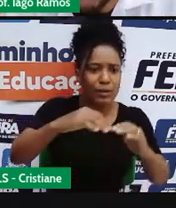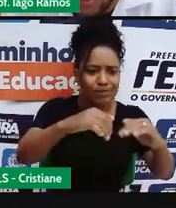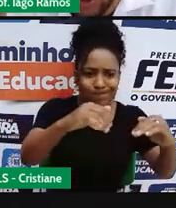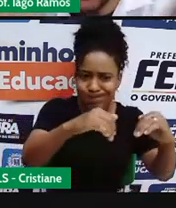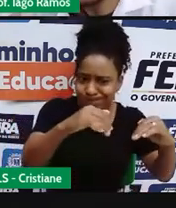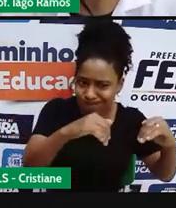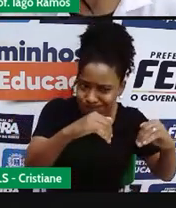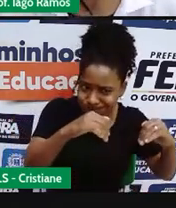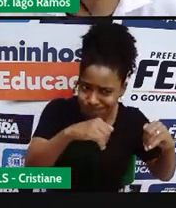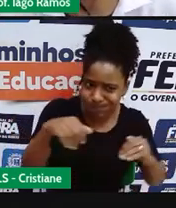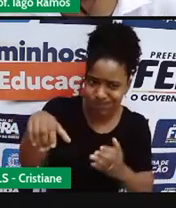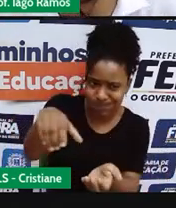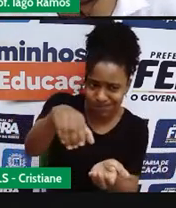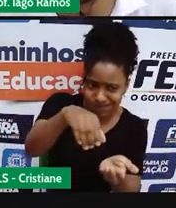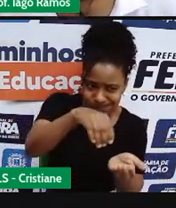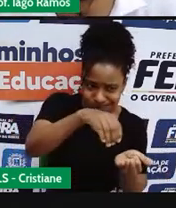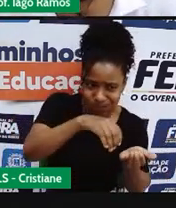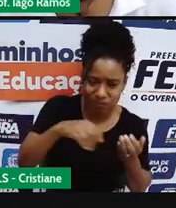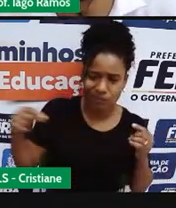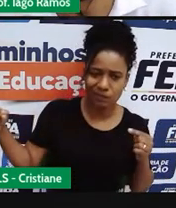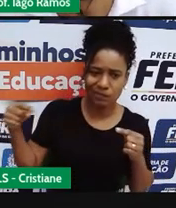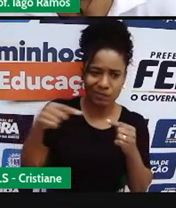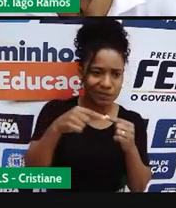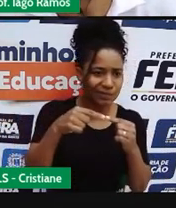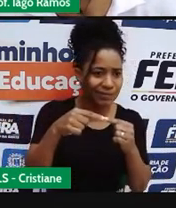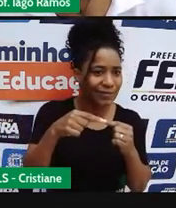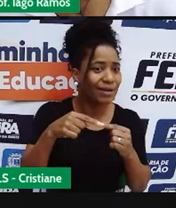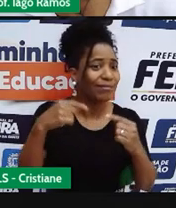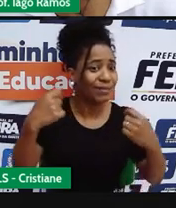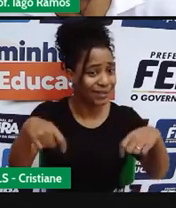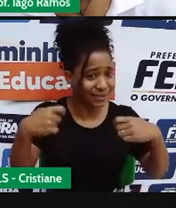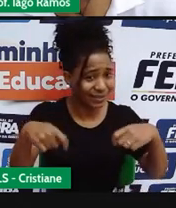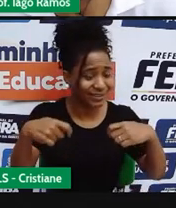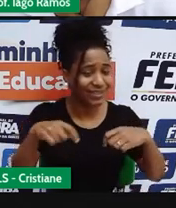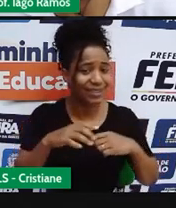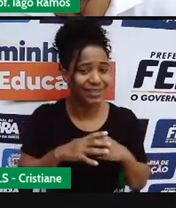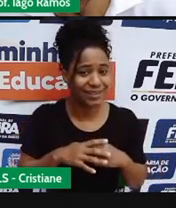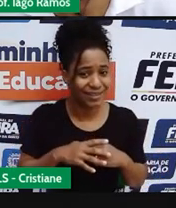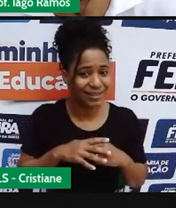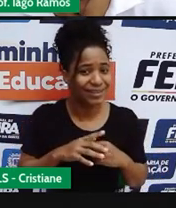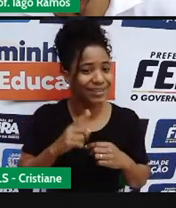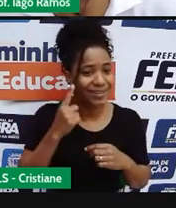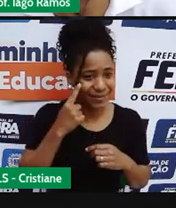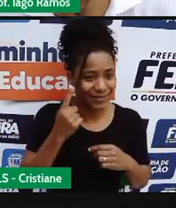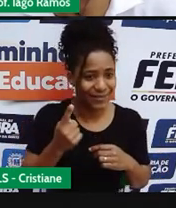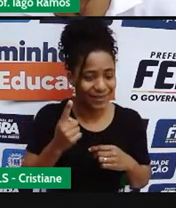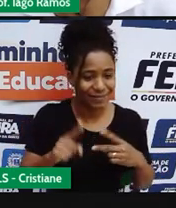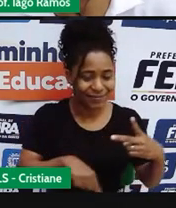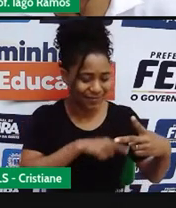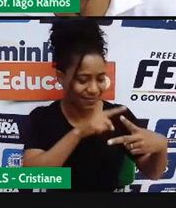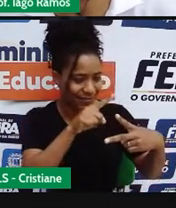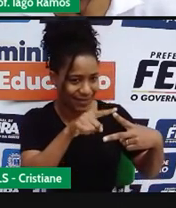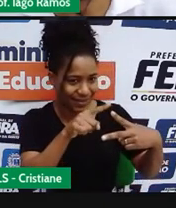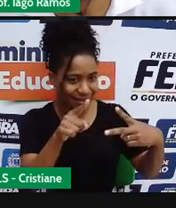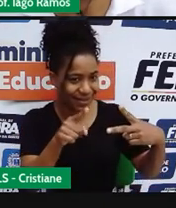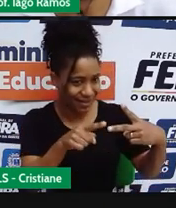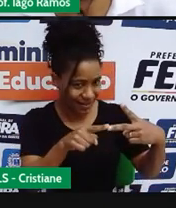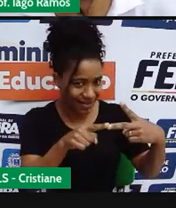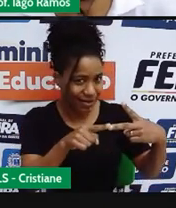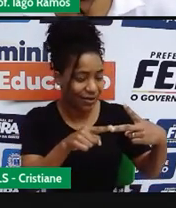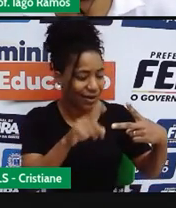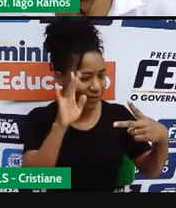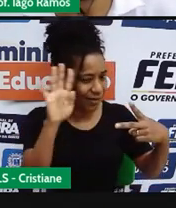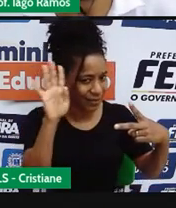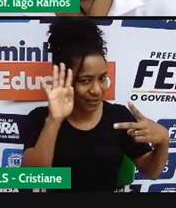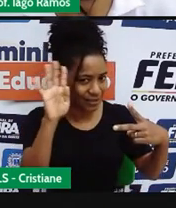organizando essas ideias aí, porque a gente vai agora para uma terceira situação. Está aqui em